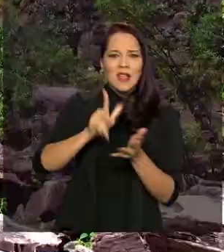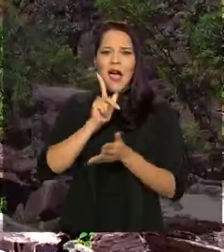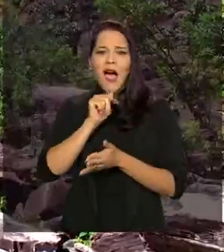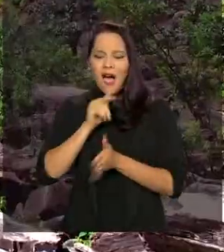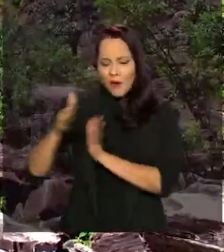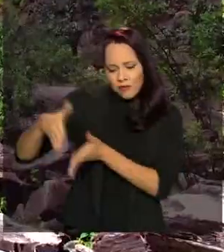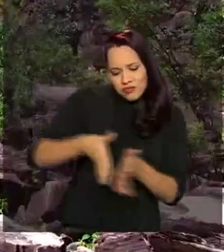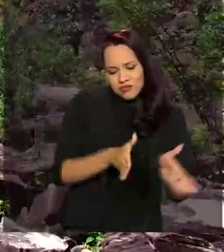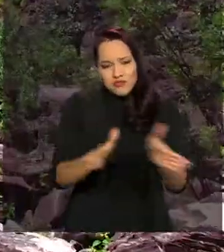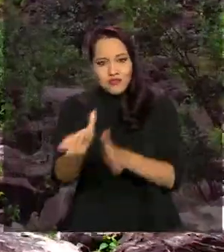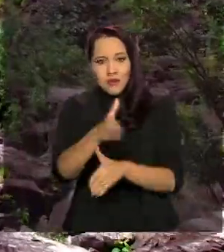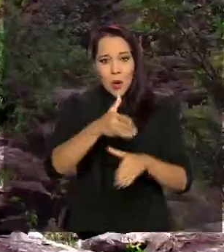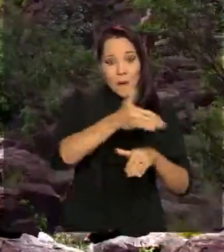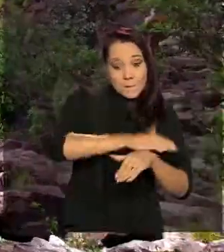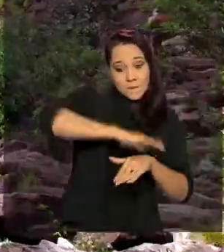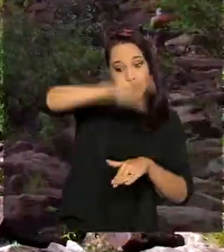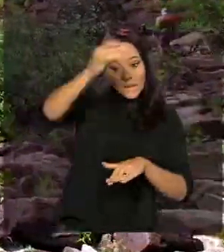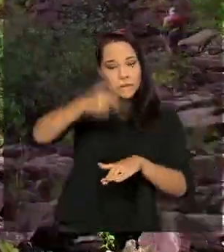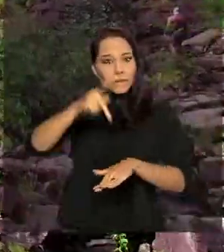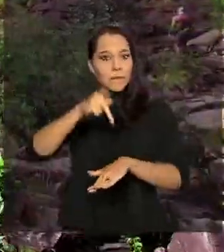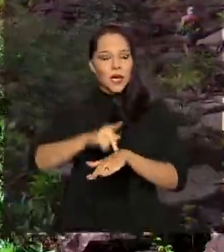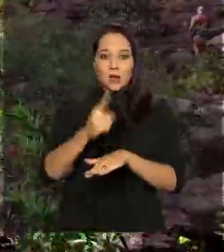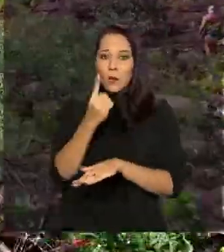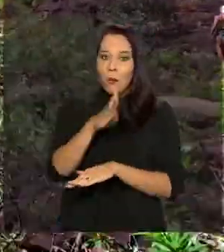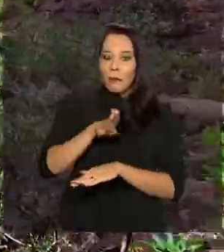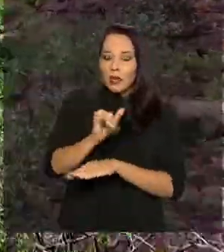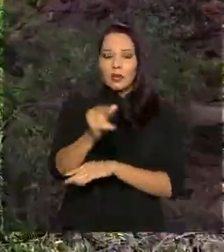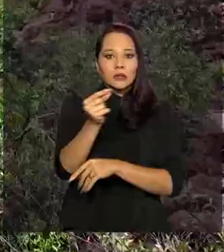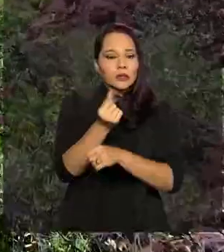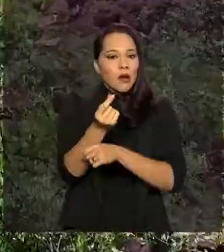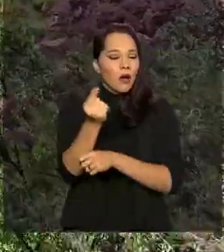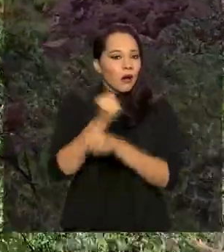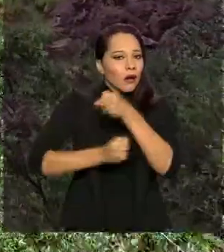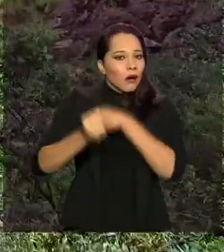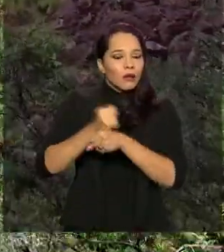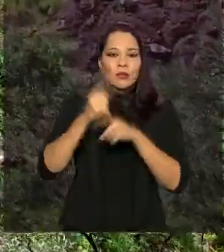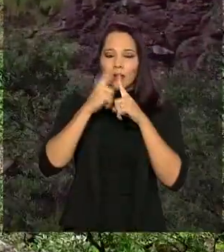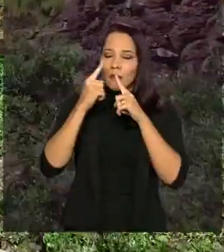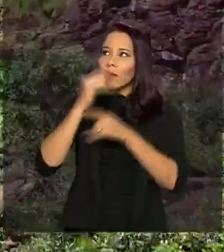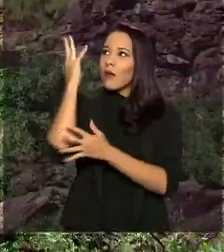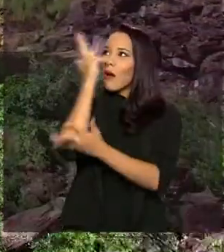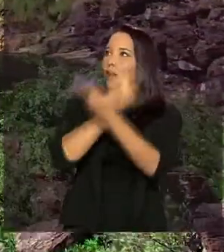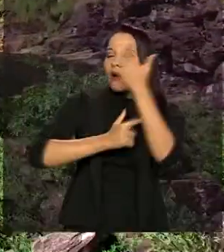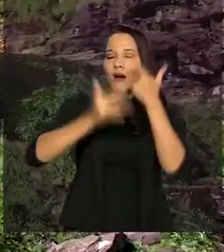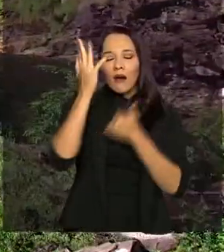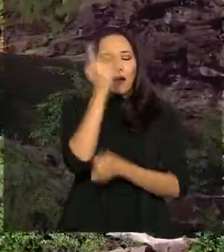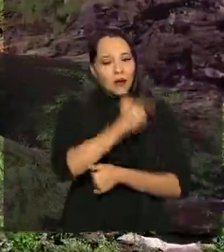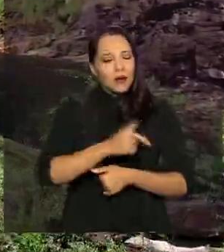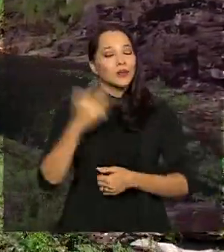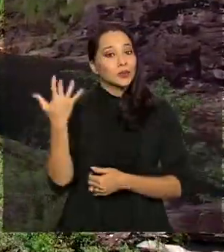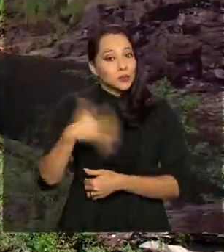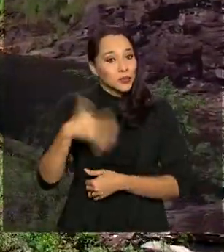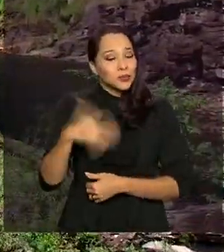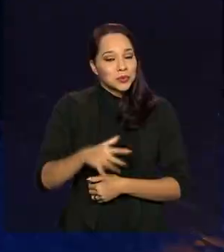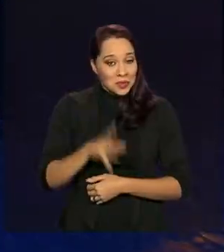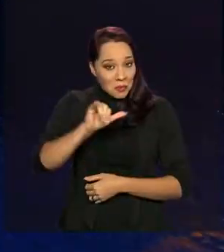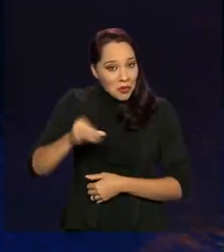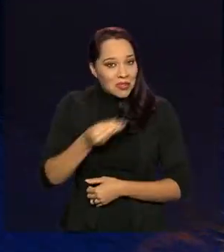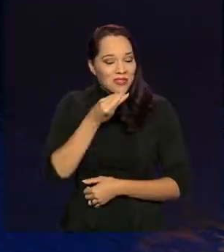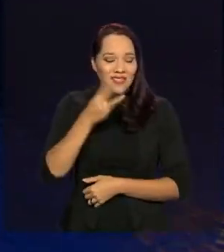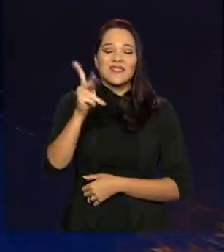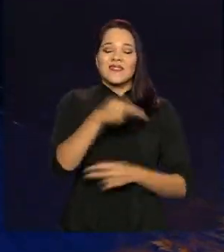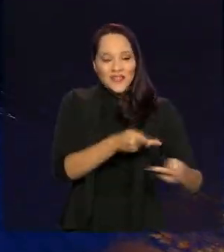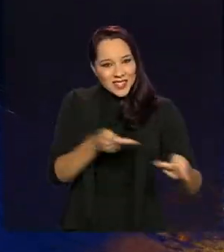rochas com mais de um bilhão de anos, além de paisagens raras. Para quem tiver oportunidade, vale a pena